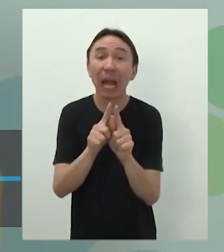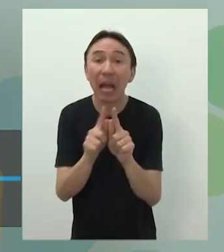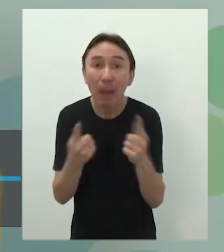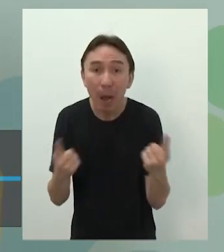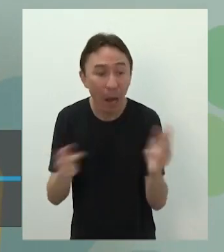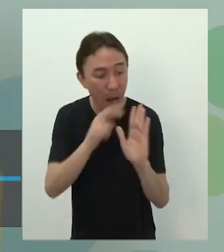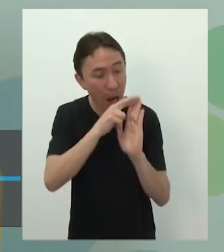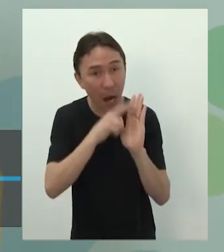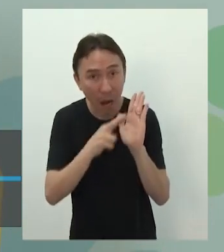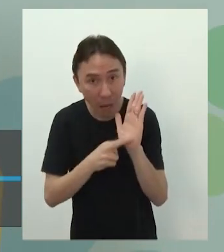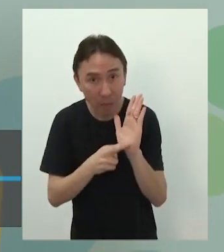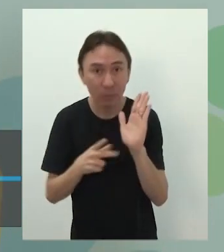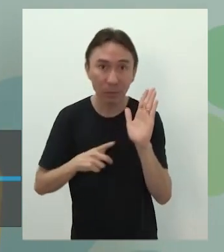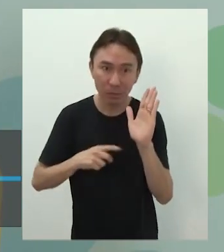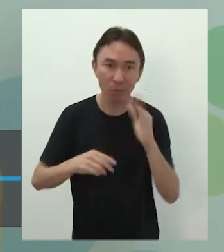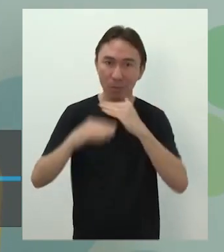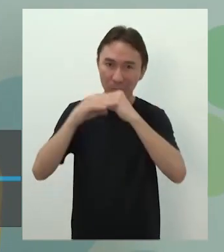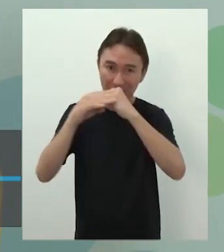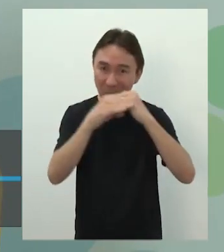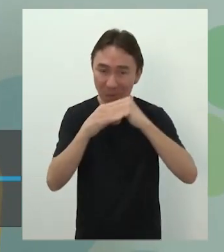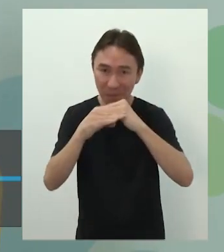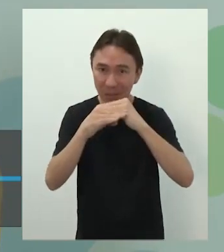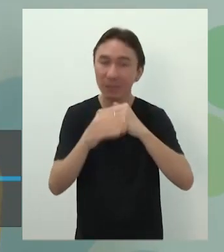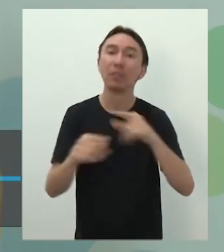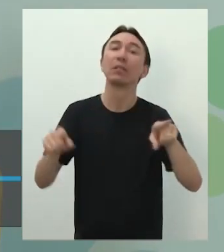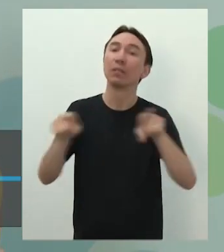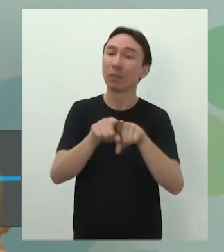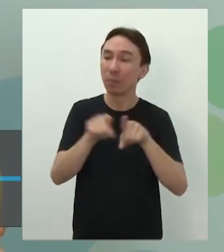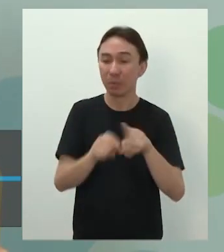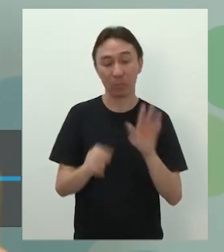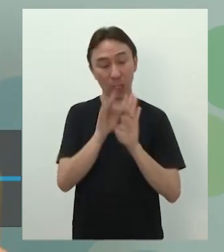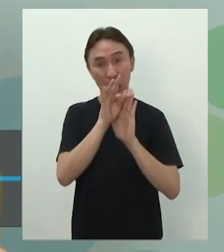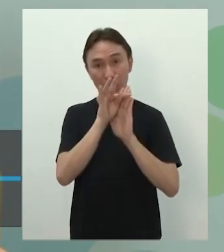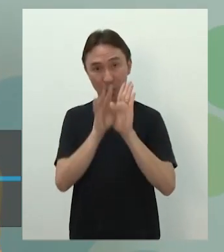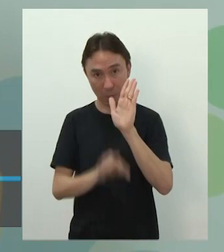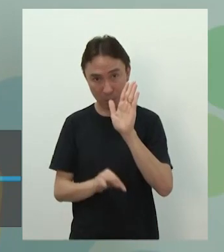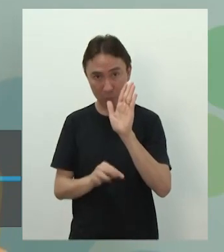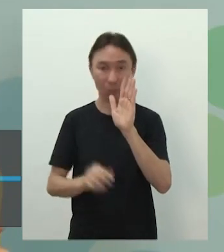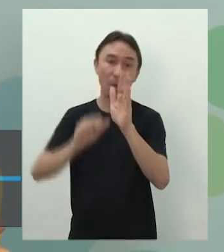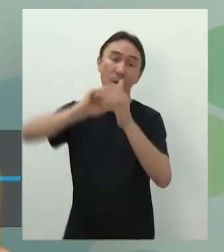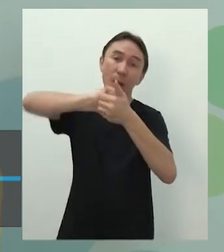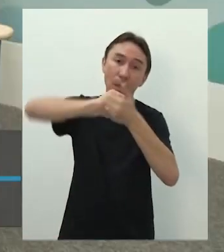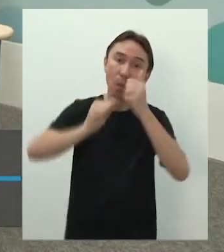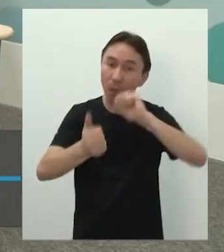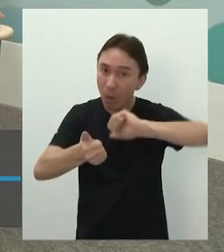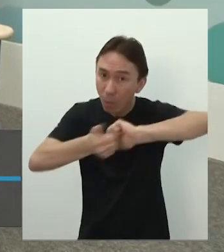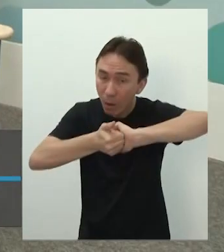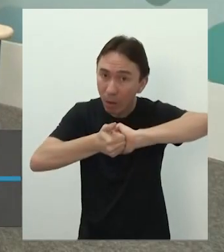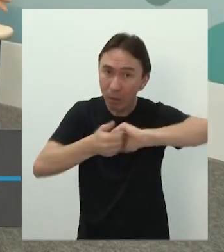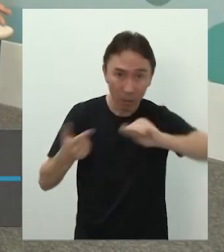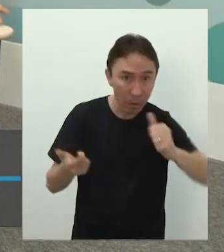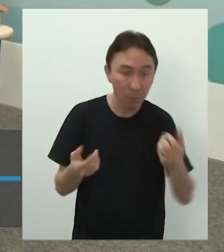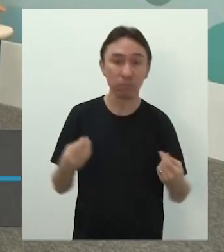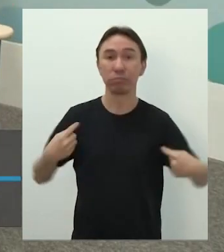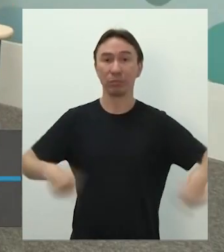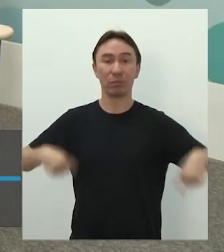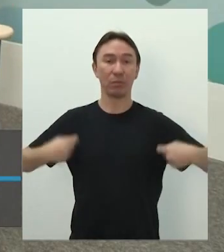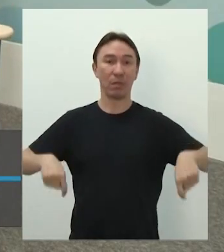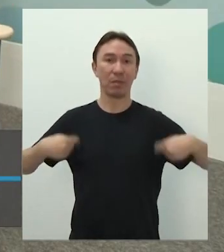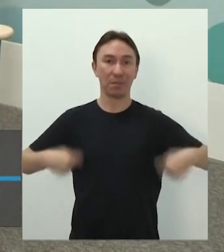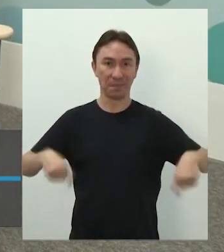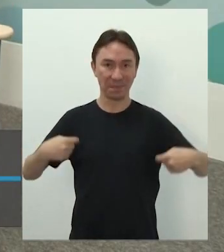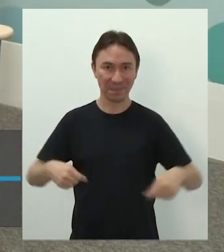nosso texto, a gente também tem que adequar esse texto ao tipo que ele pede. Ao objetivo. Ao objetivo e a função social que cada gênero